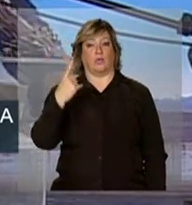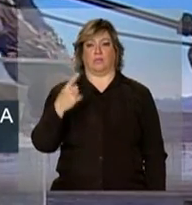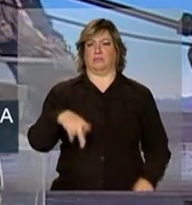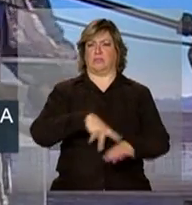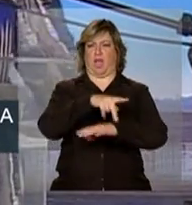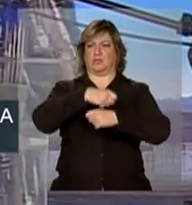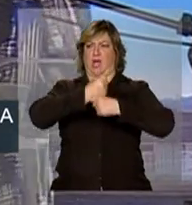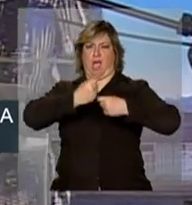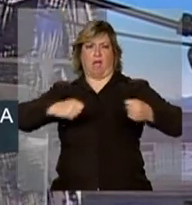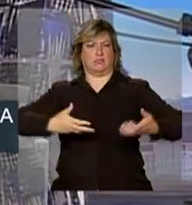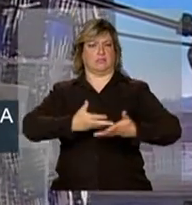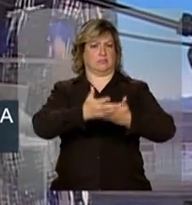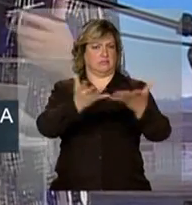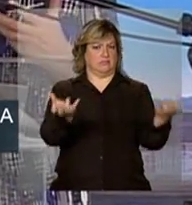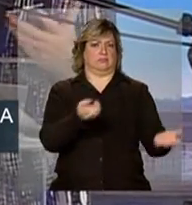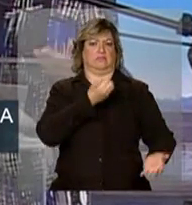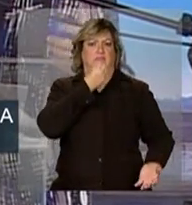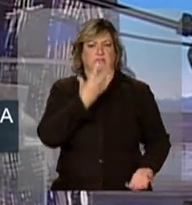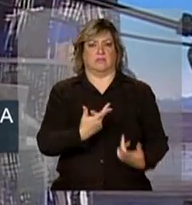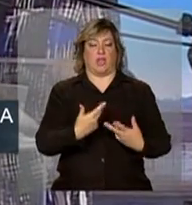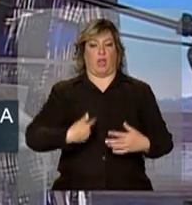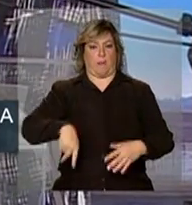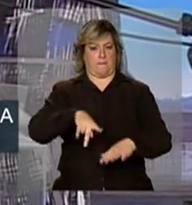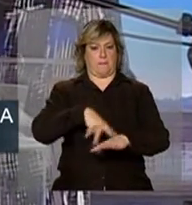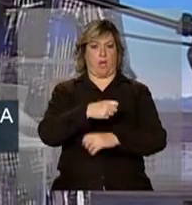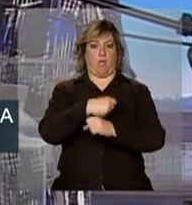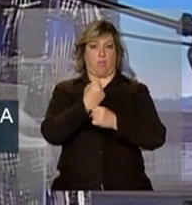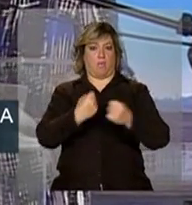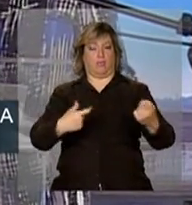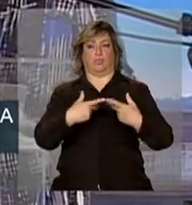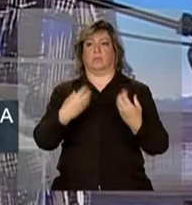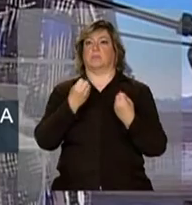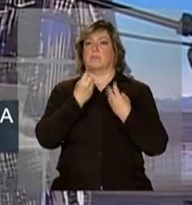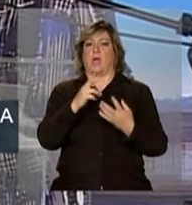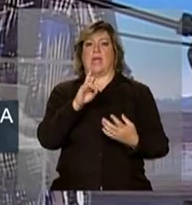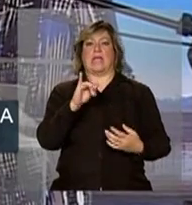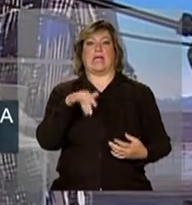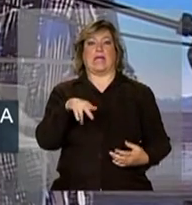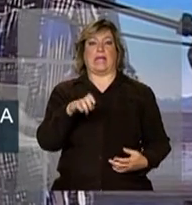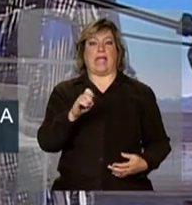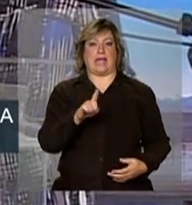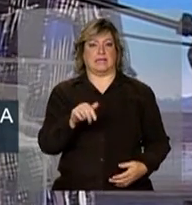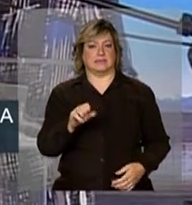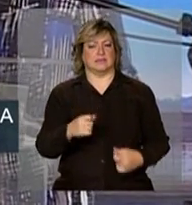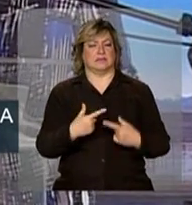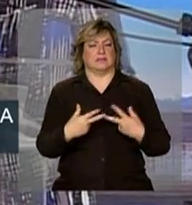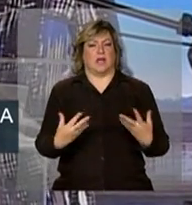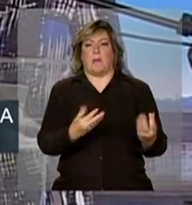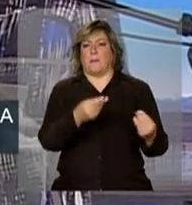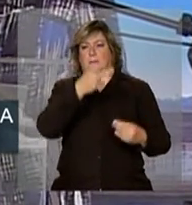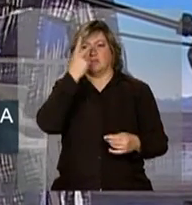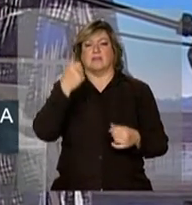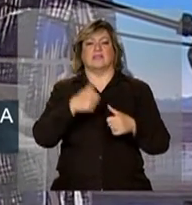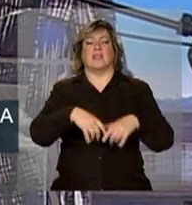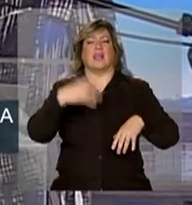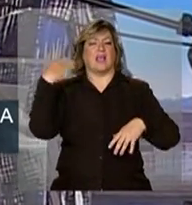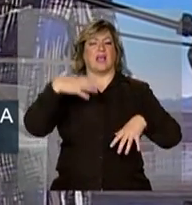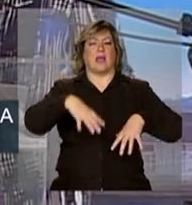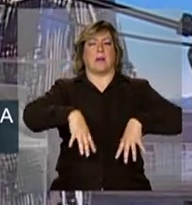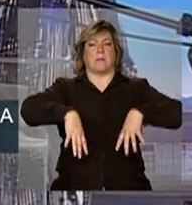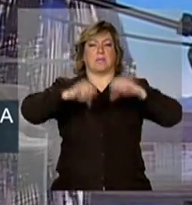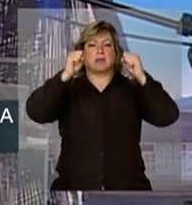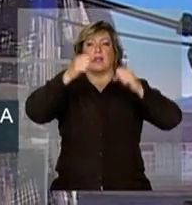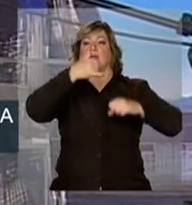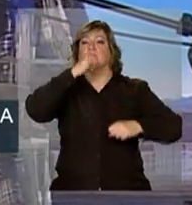riquezas, o fato de que o nosso país era grande e o fato de que uma porção de gente nesse país vivia sem luz elétrica.